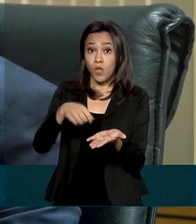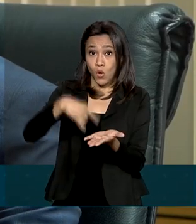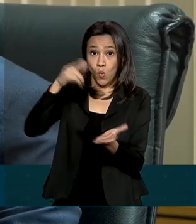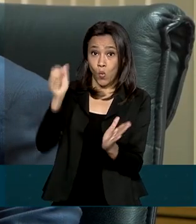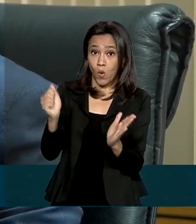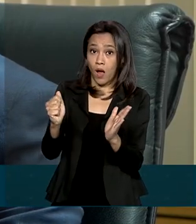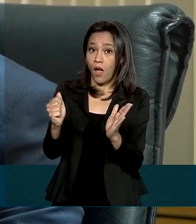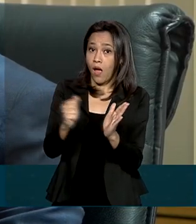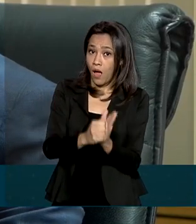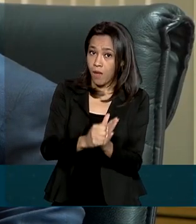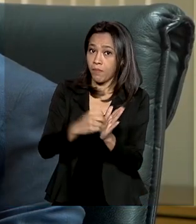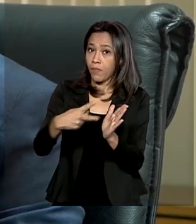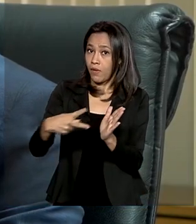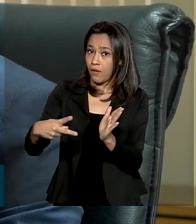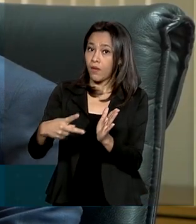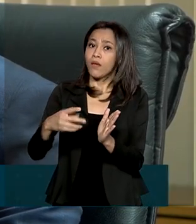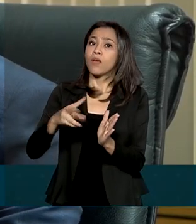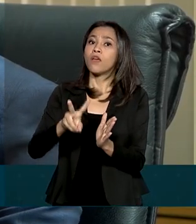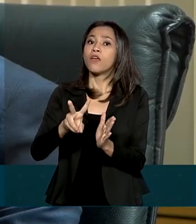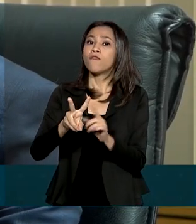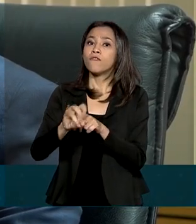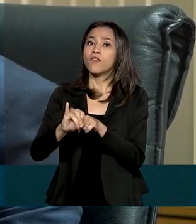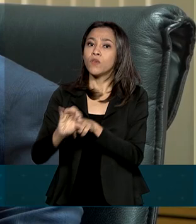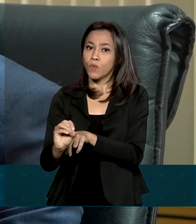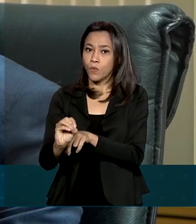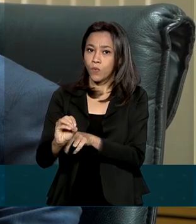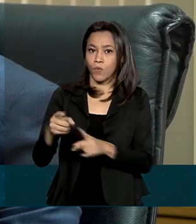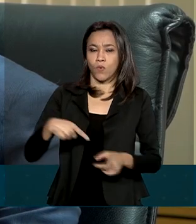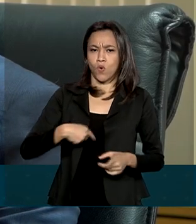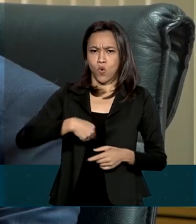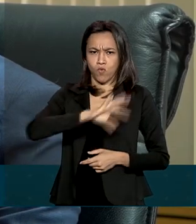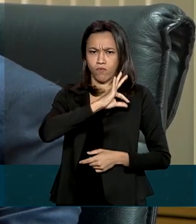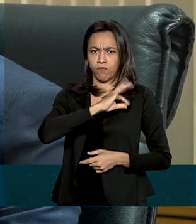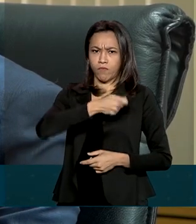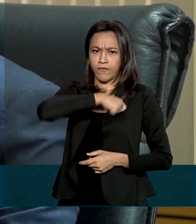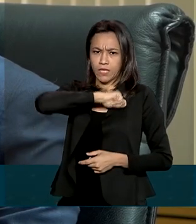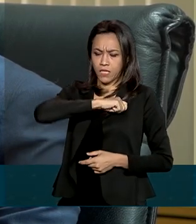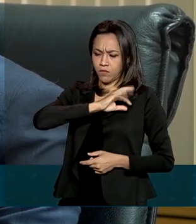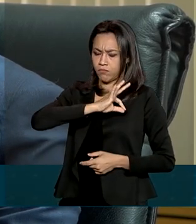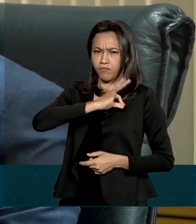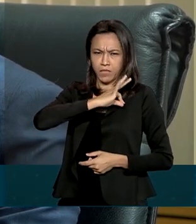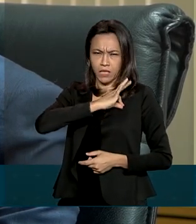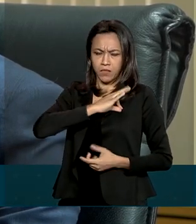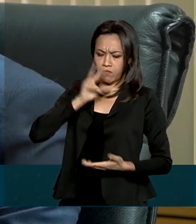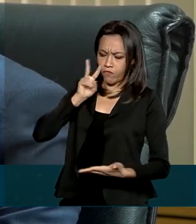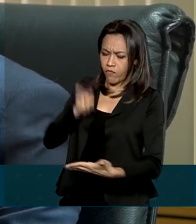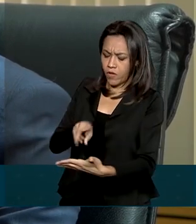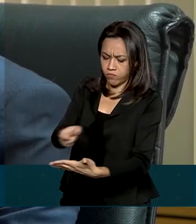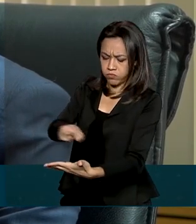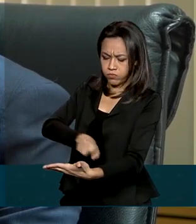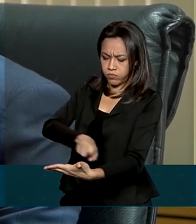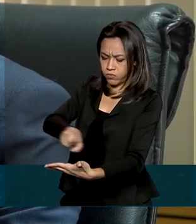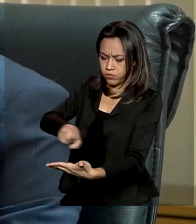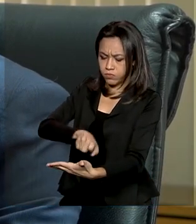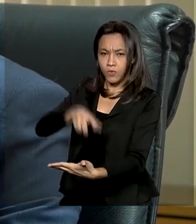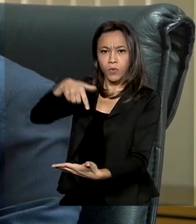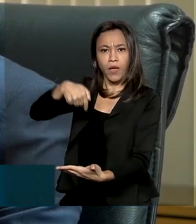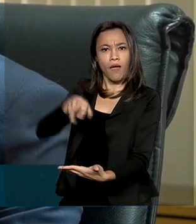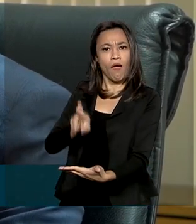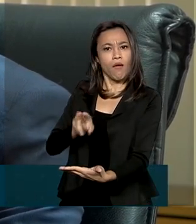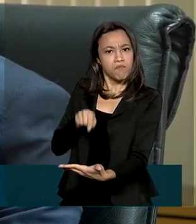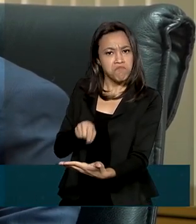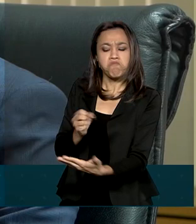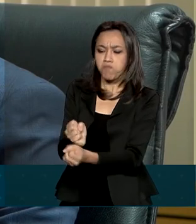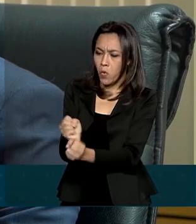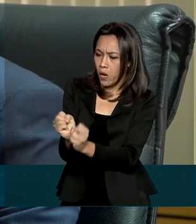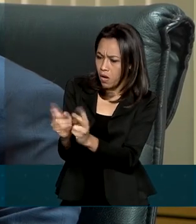essa finalidade, o agente de fiscalização faz a leitura ótica do QR Code e garante ali que tem